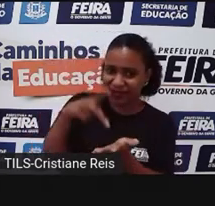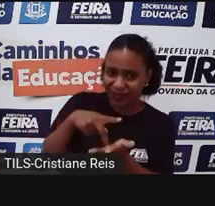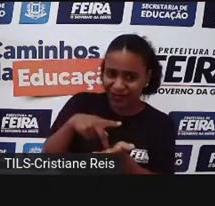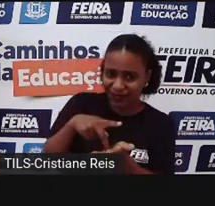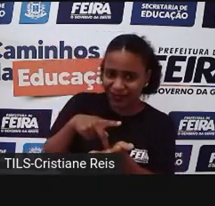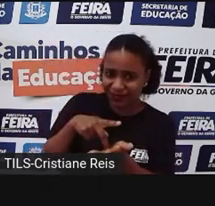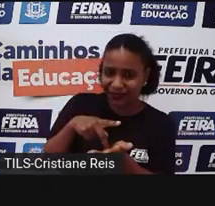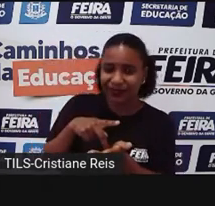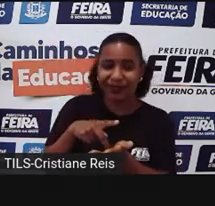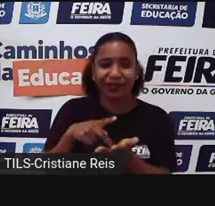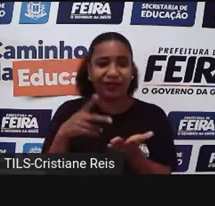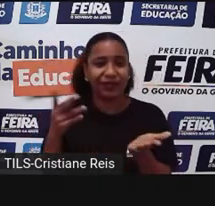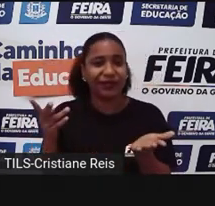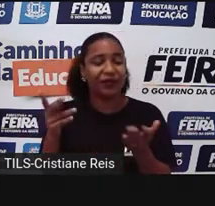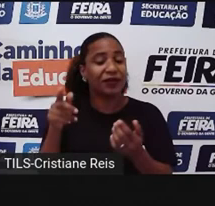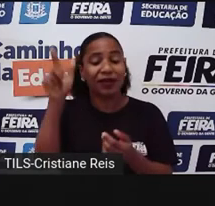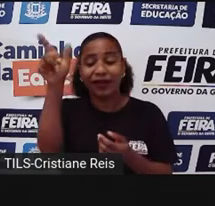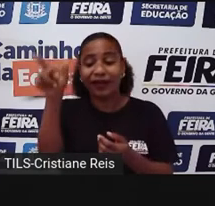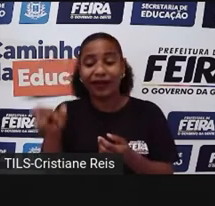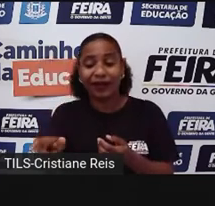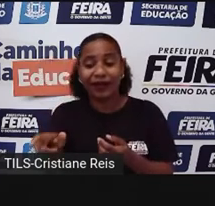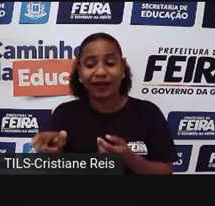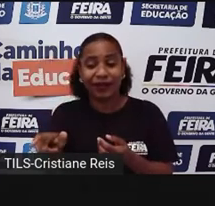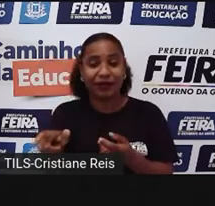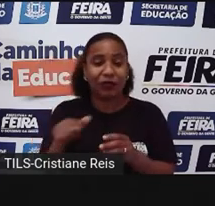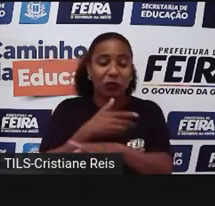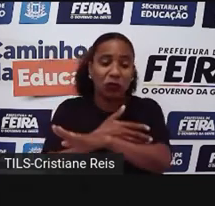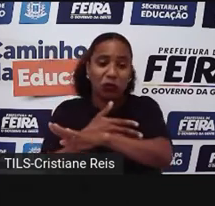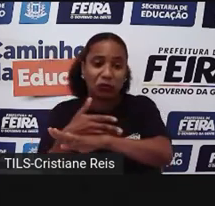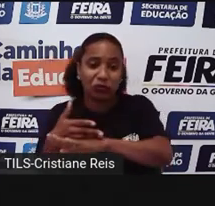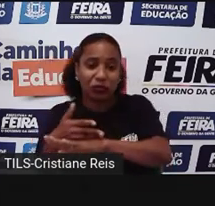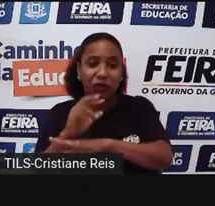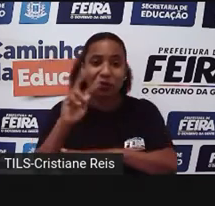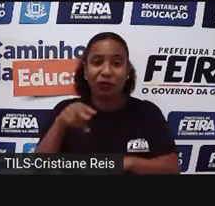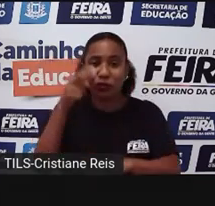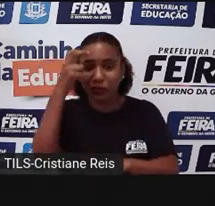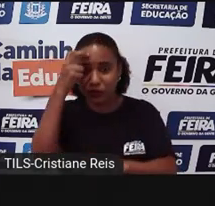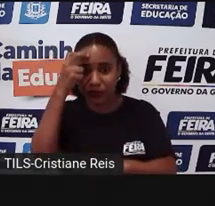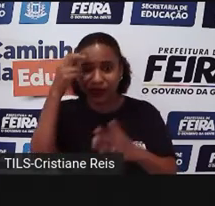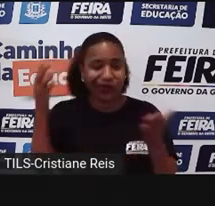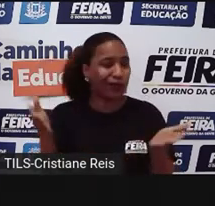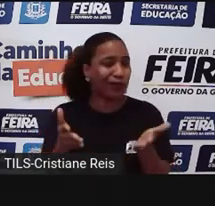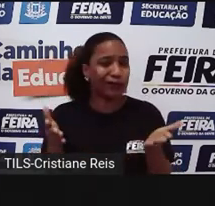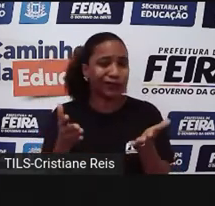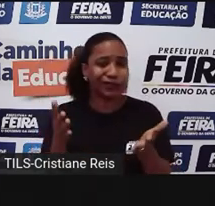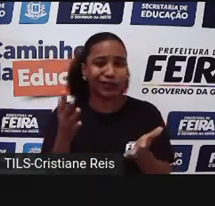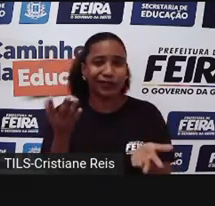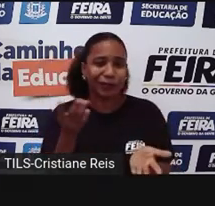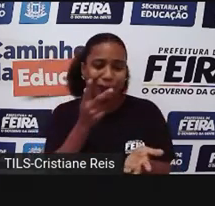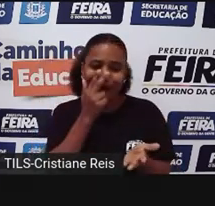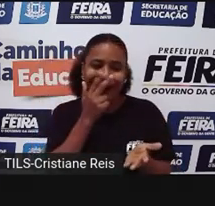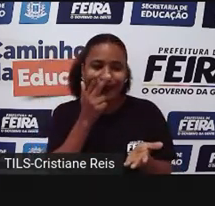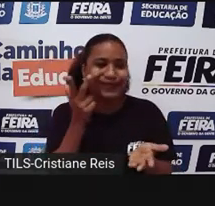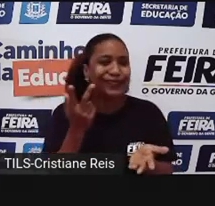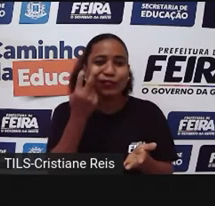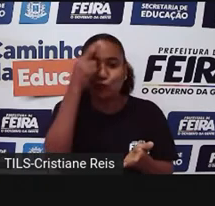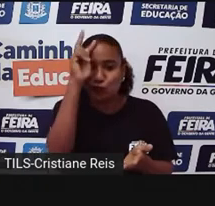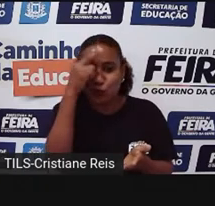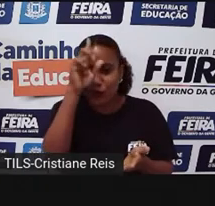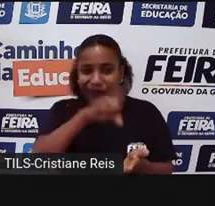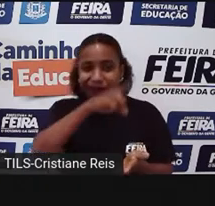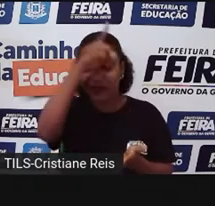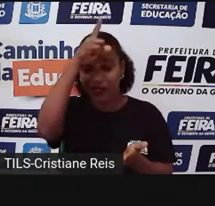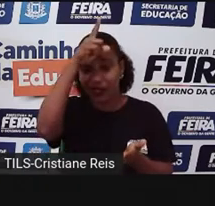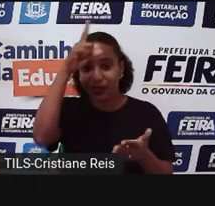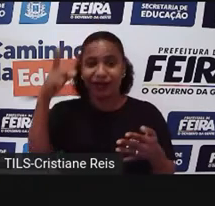feito parte de uma tradição, de uma cultura, mas que hoje virou lenda. É lenda urbana a chamada, né? Então, a